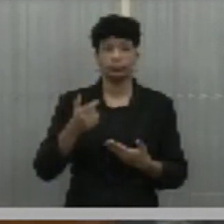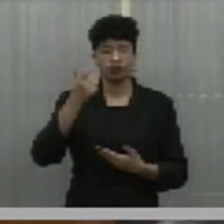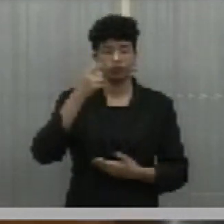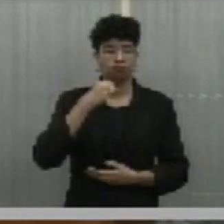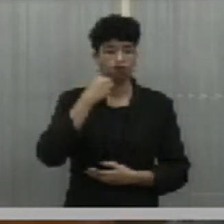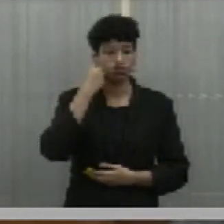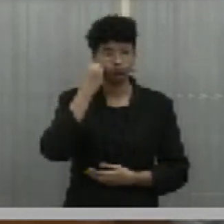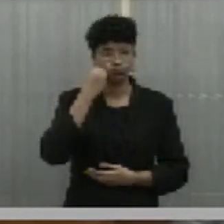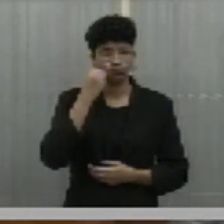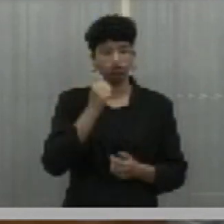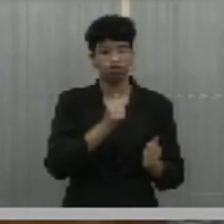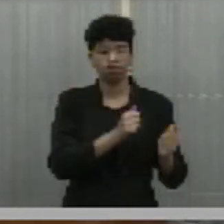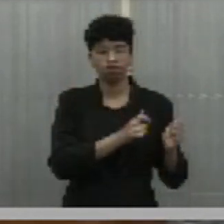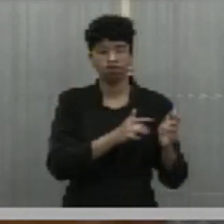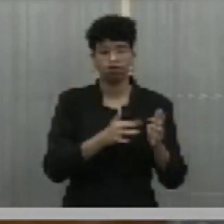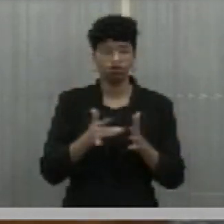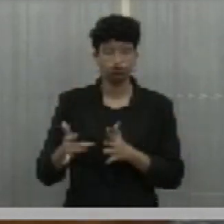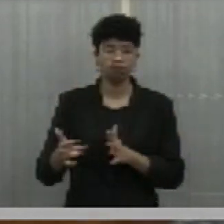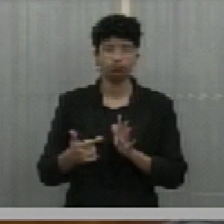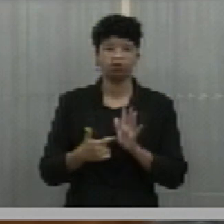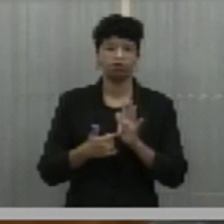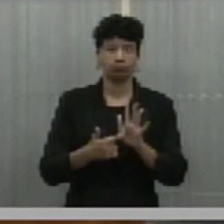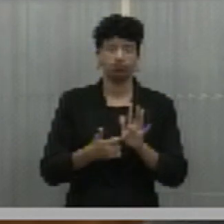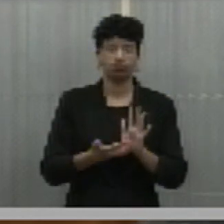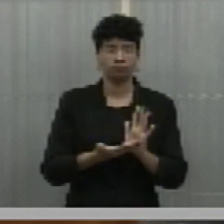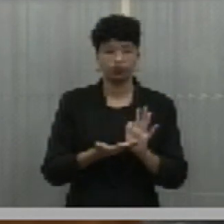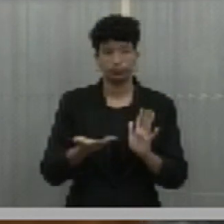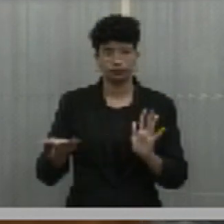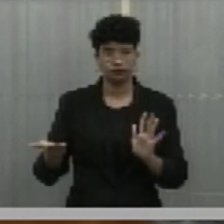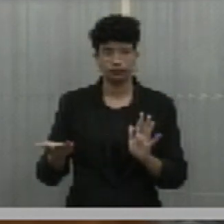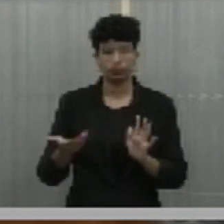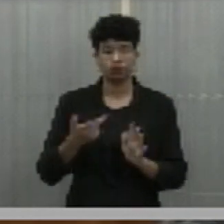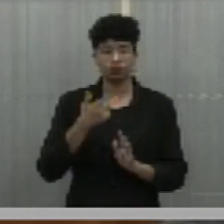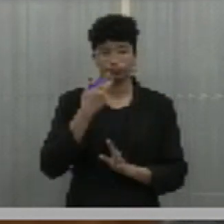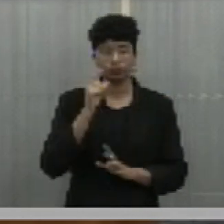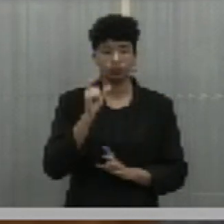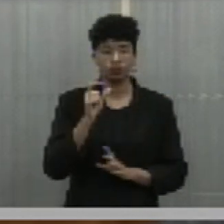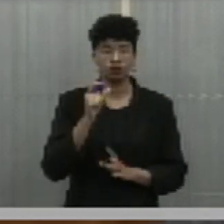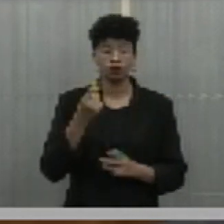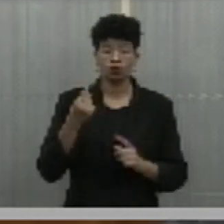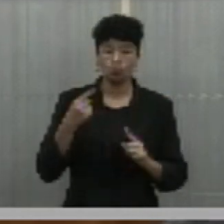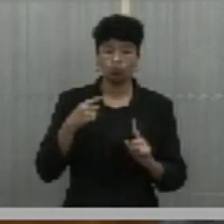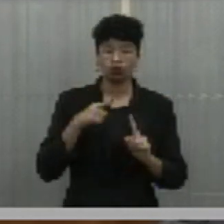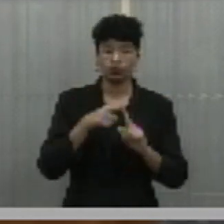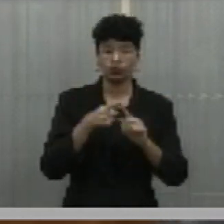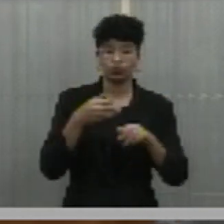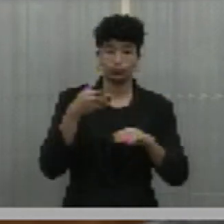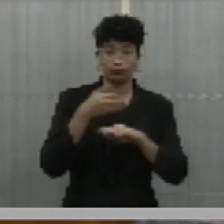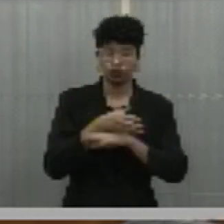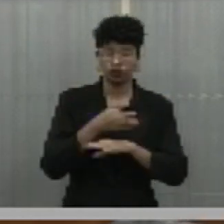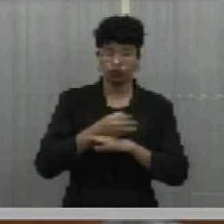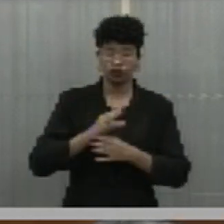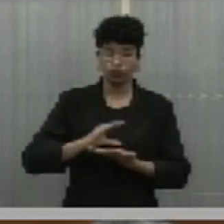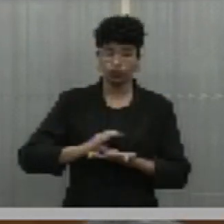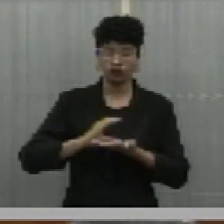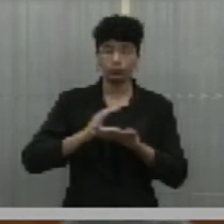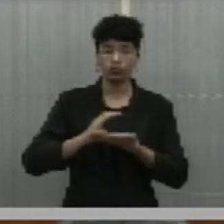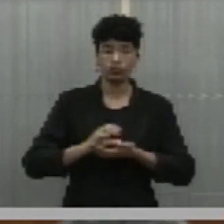experiência, trajetória para apreciação dos senhores e falar um pouco das intenções da minha participação no Conselho.